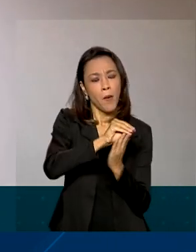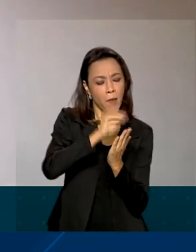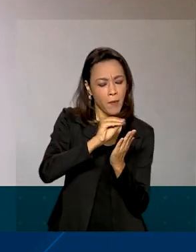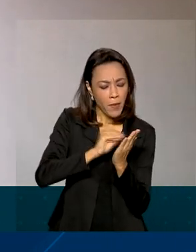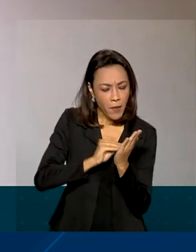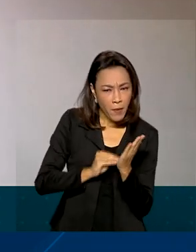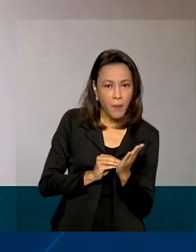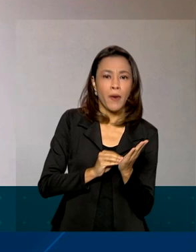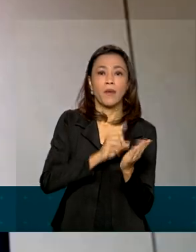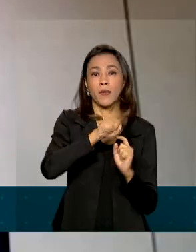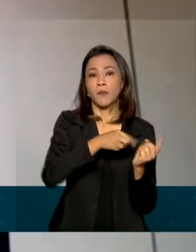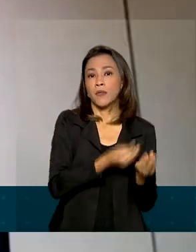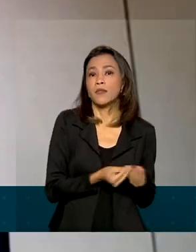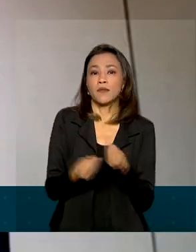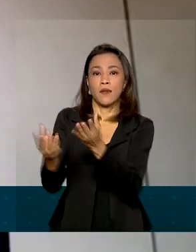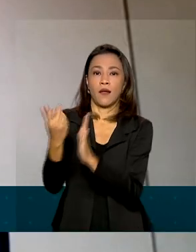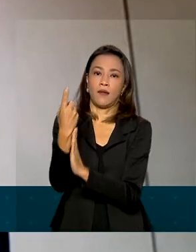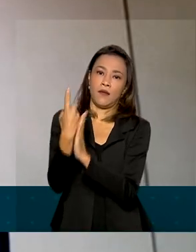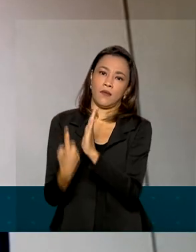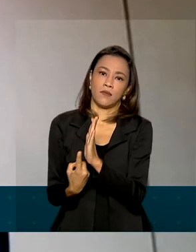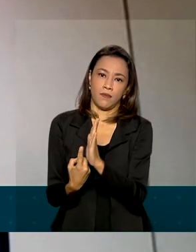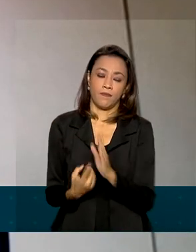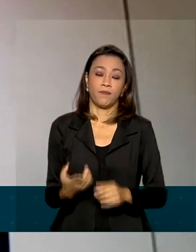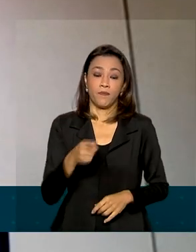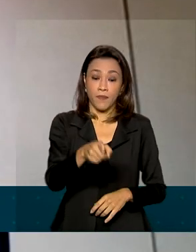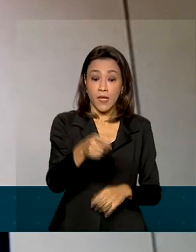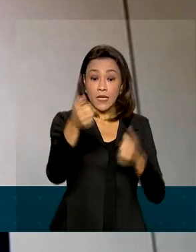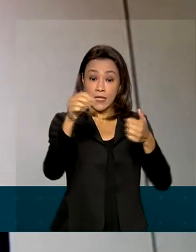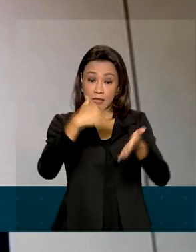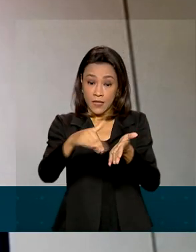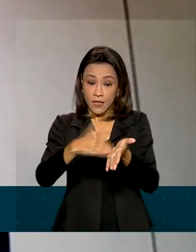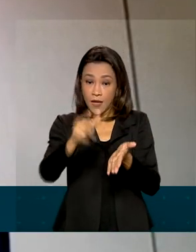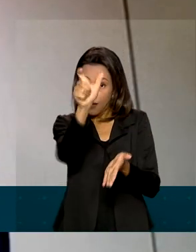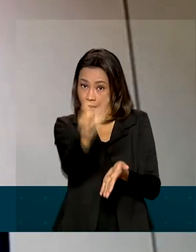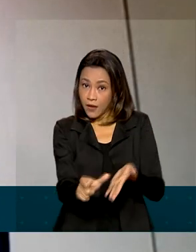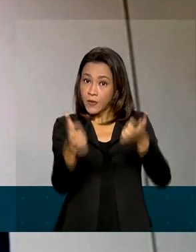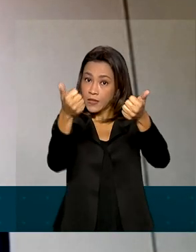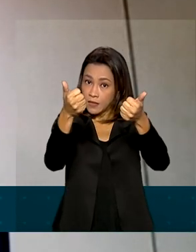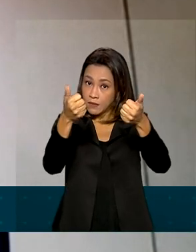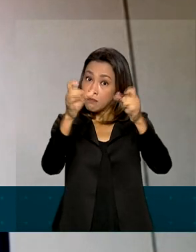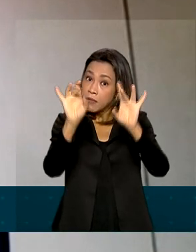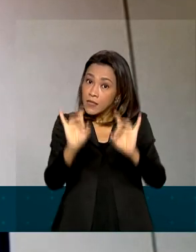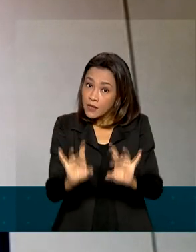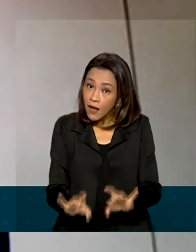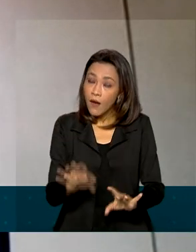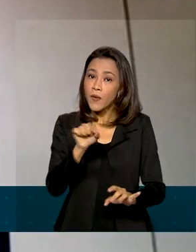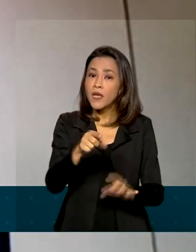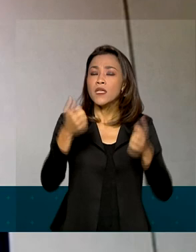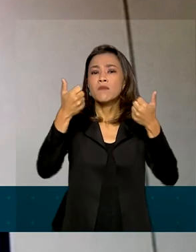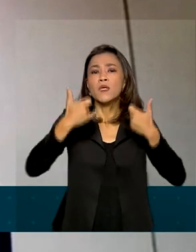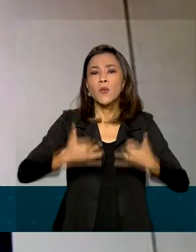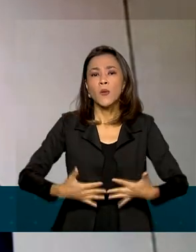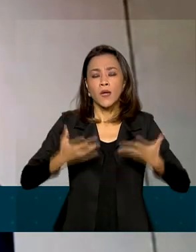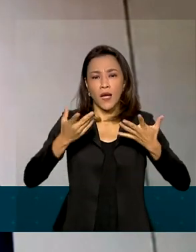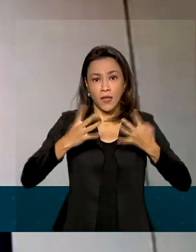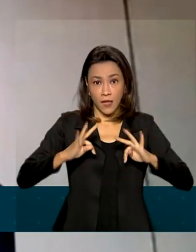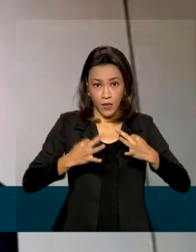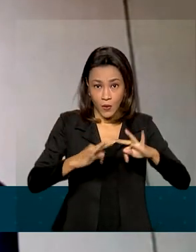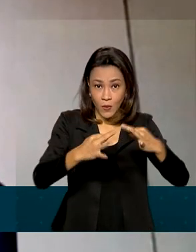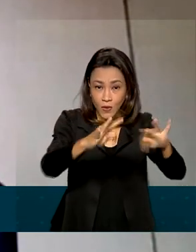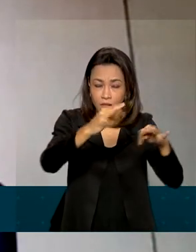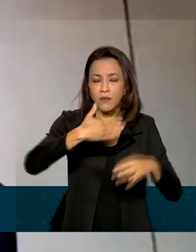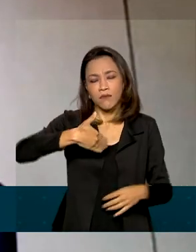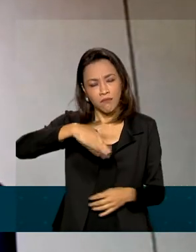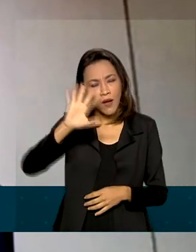e procederem à entrega. De acordo com o secretário especial da Receita Federal, a tecnologia está cada vez mais presente nos